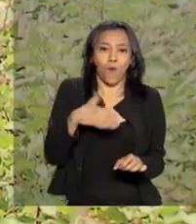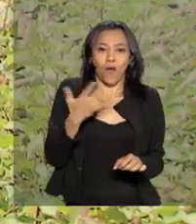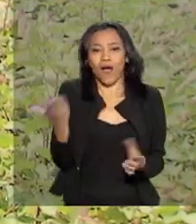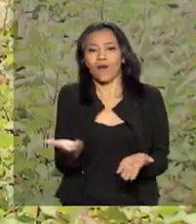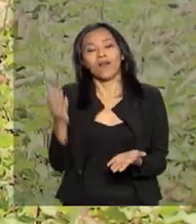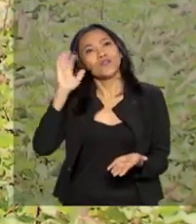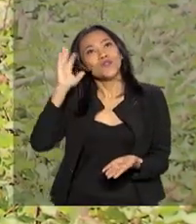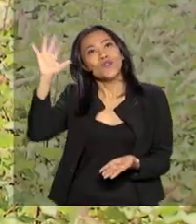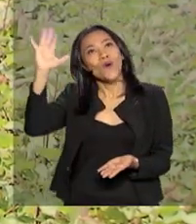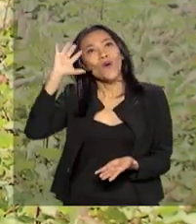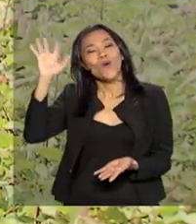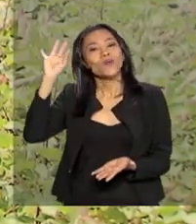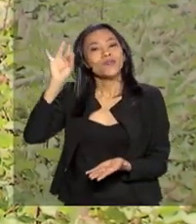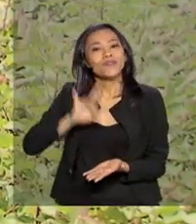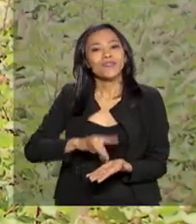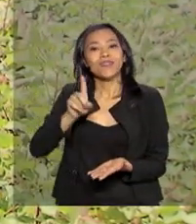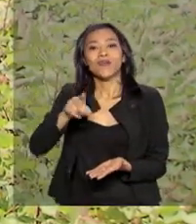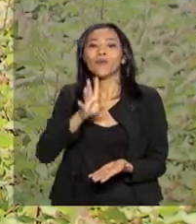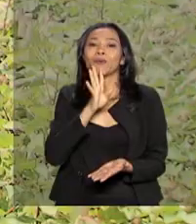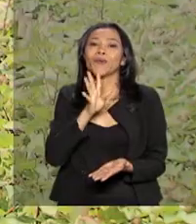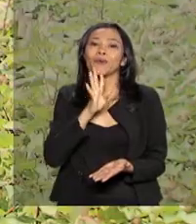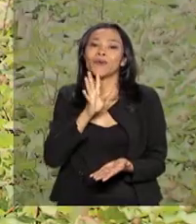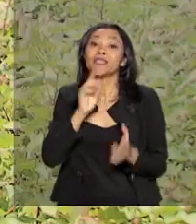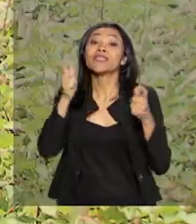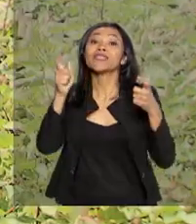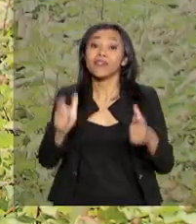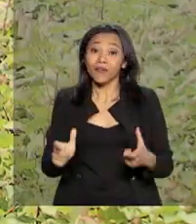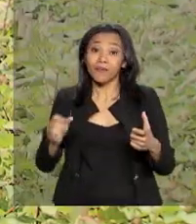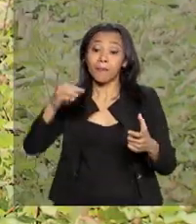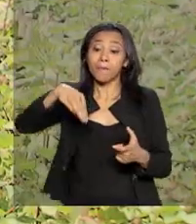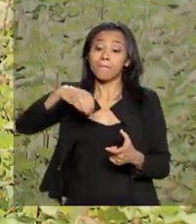um sonho, conhecer a cidade sagrada de Meca.